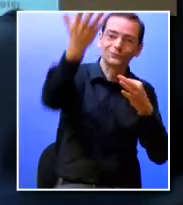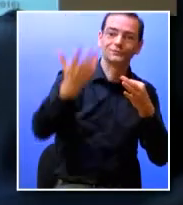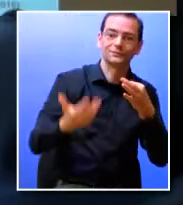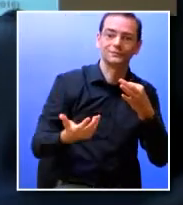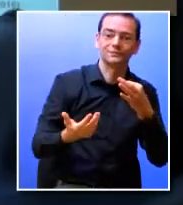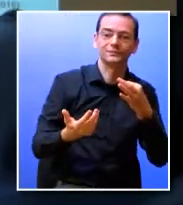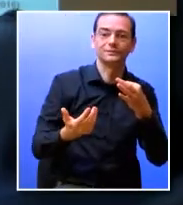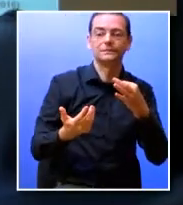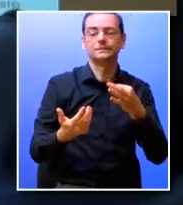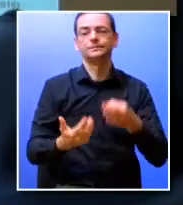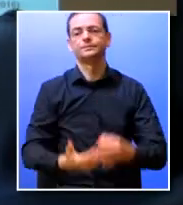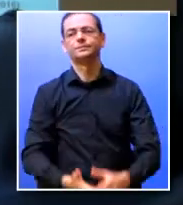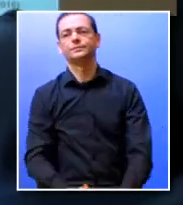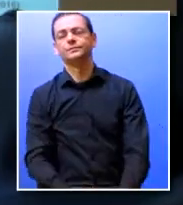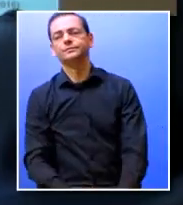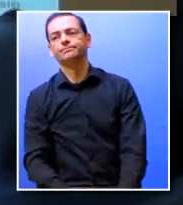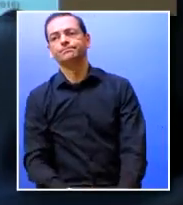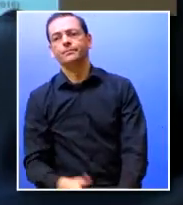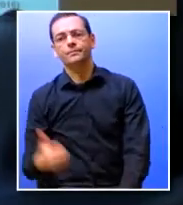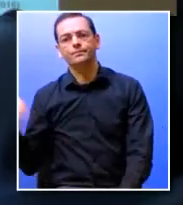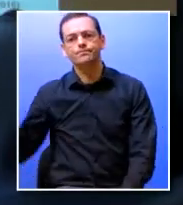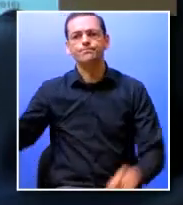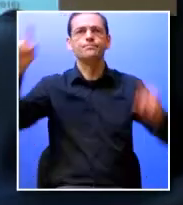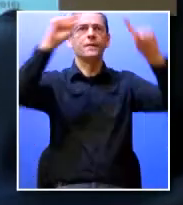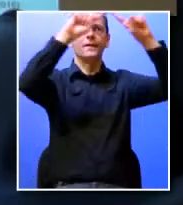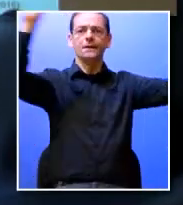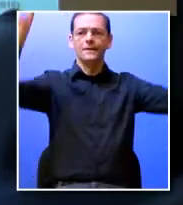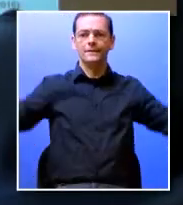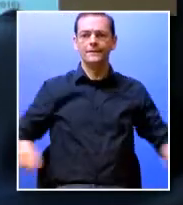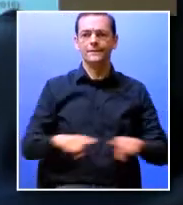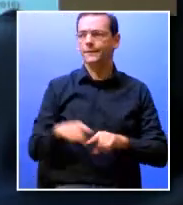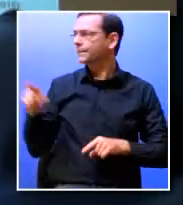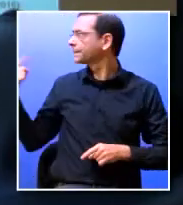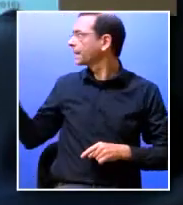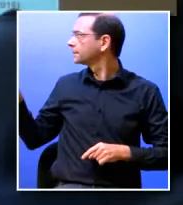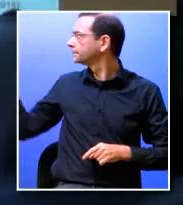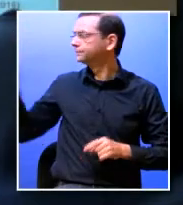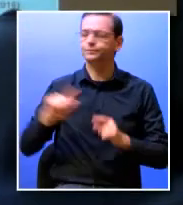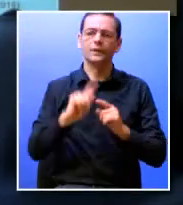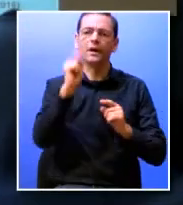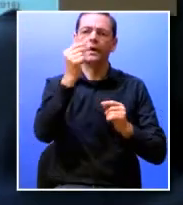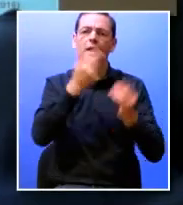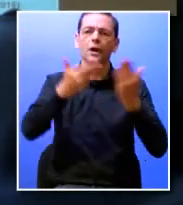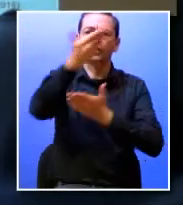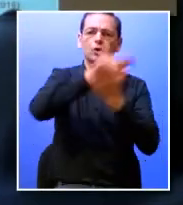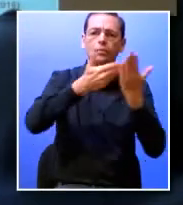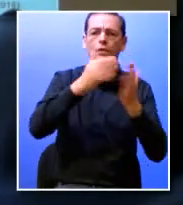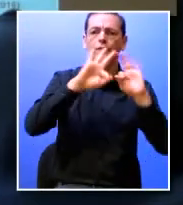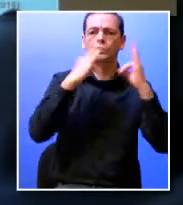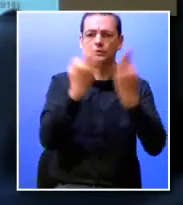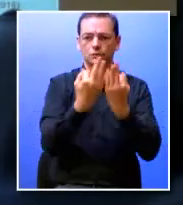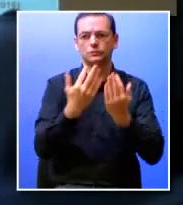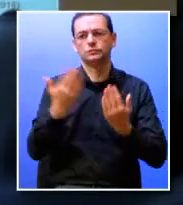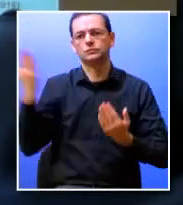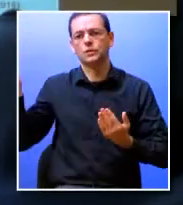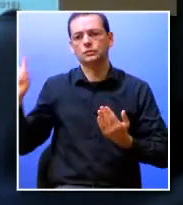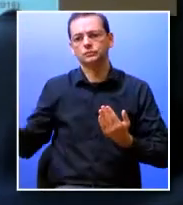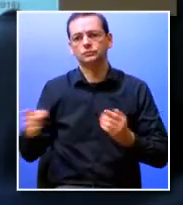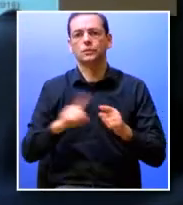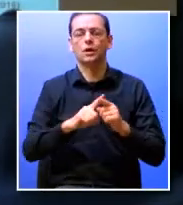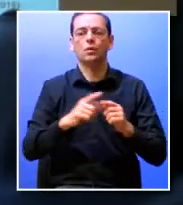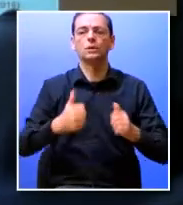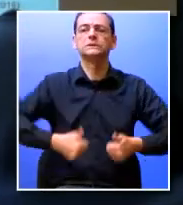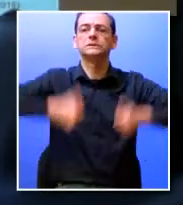este este este este quadro do World Economic Forum onde nos aponta aqui as três principais